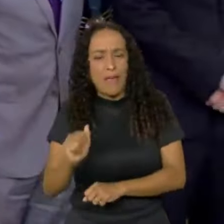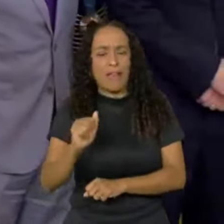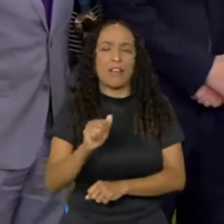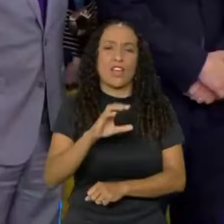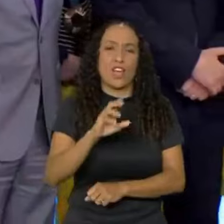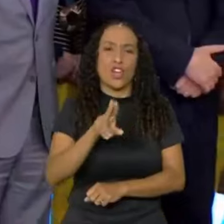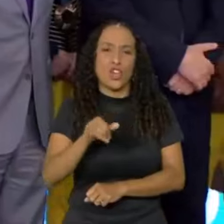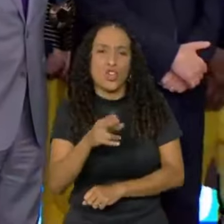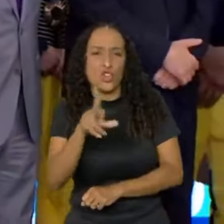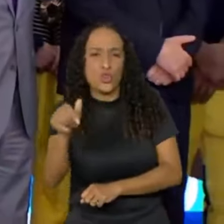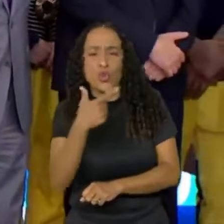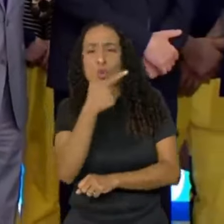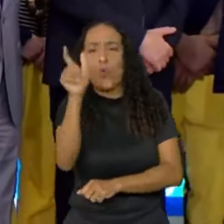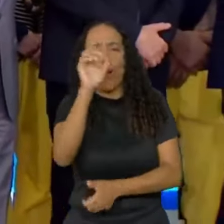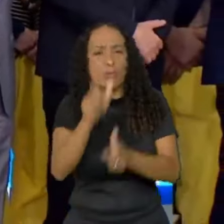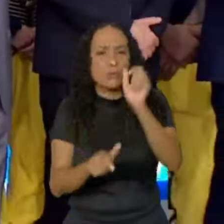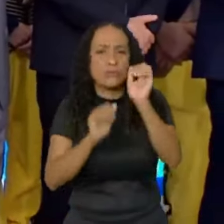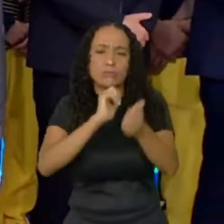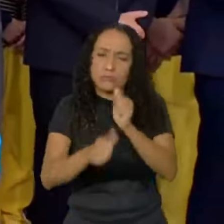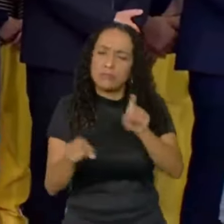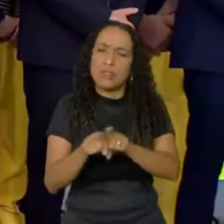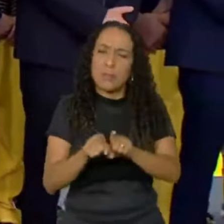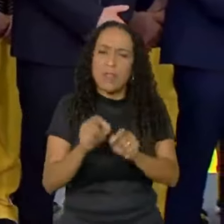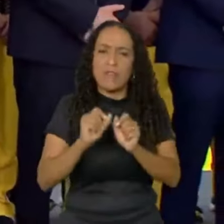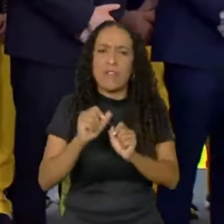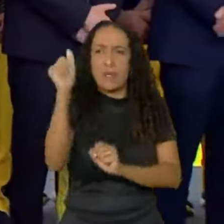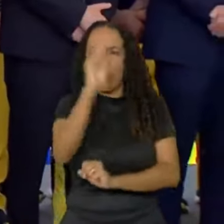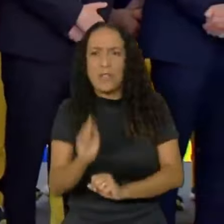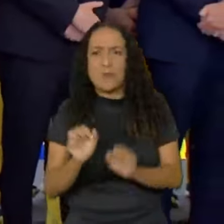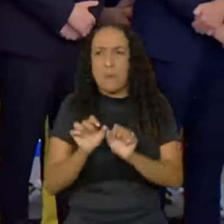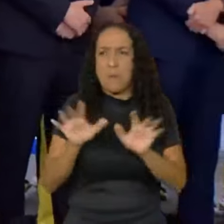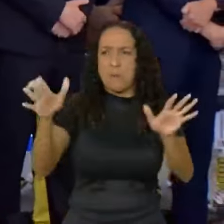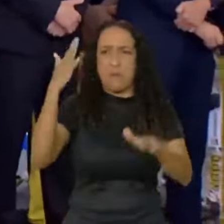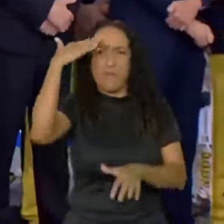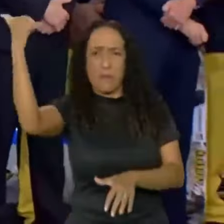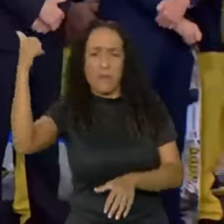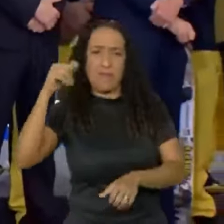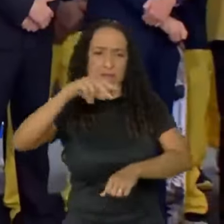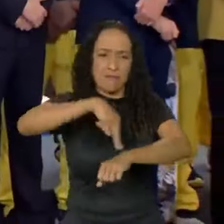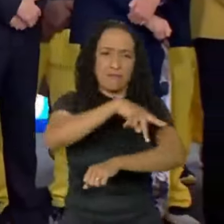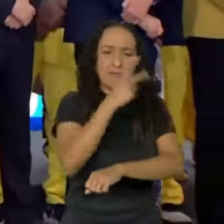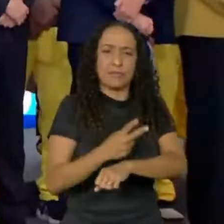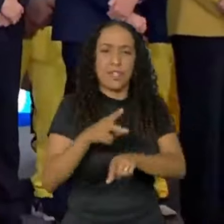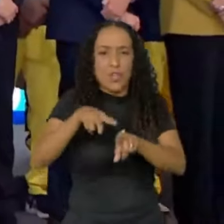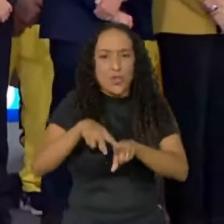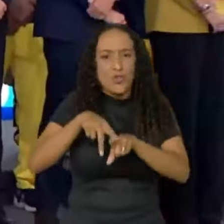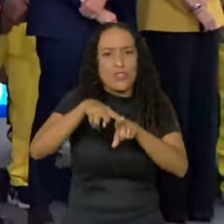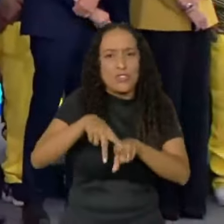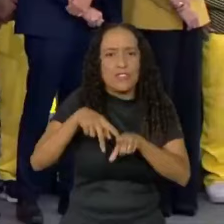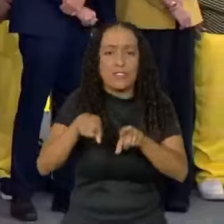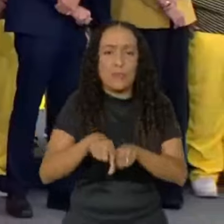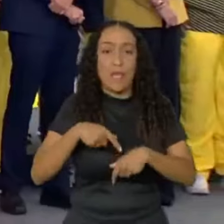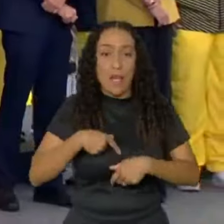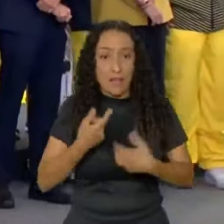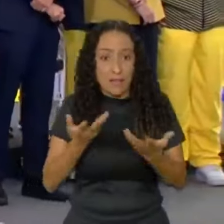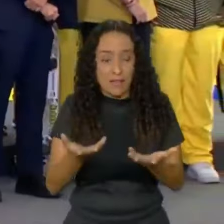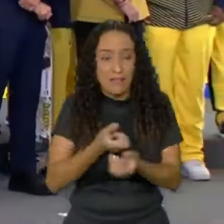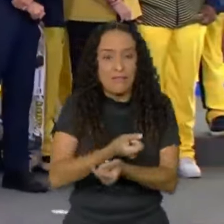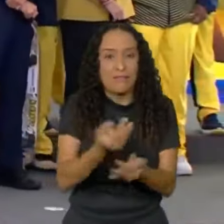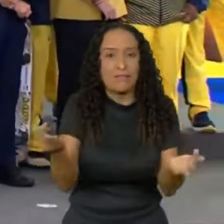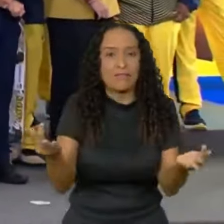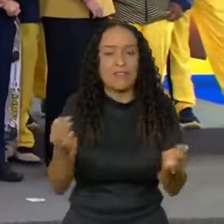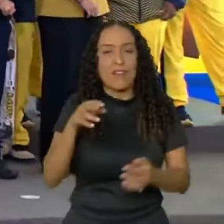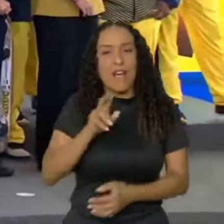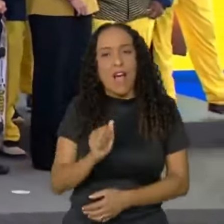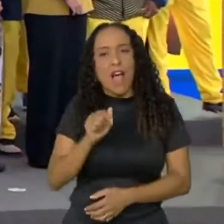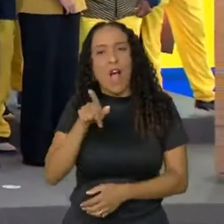atletas que fizeram o Brasil ser conhecido mundialmente pela ginástica. É a pátria do skate. Eu aqui falo com o Augusto, eu falo com a